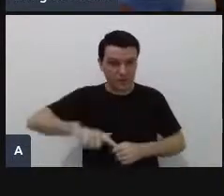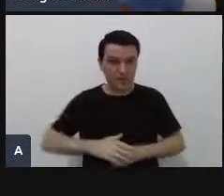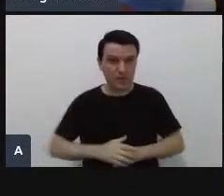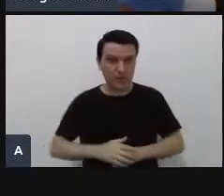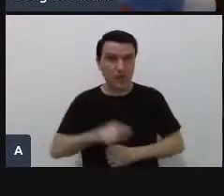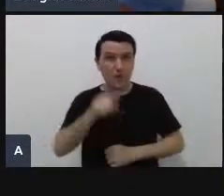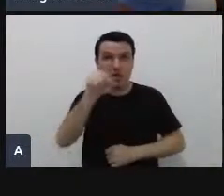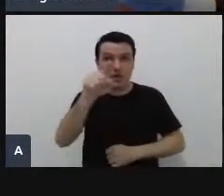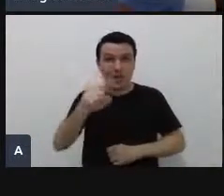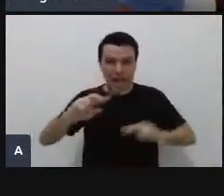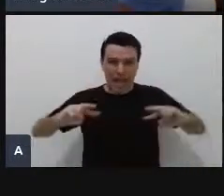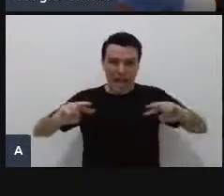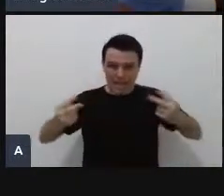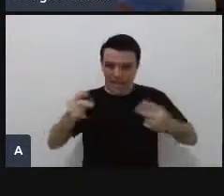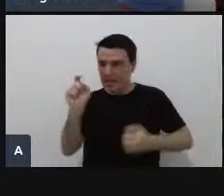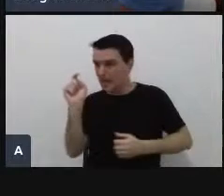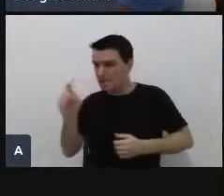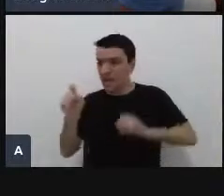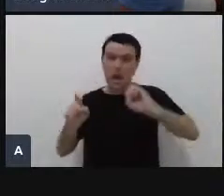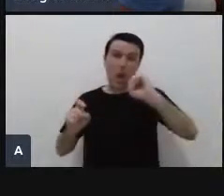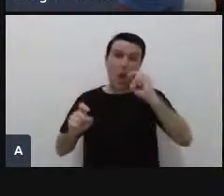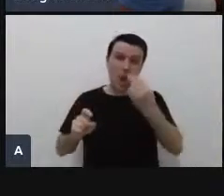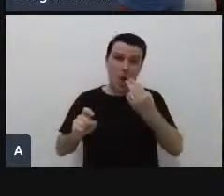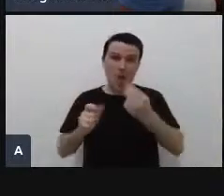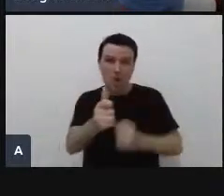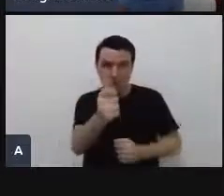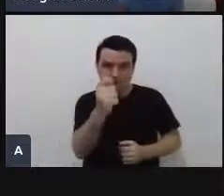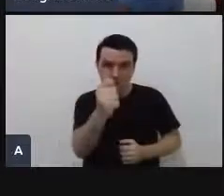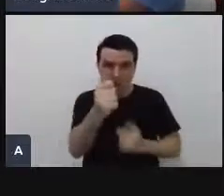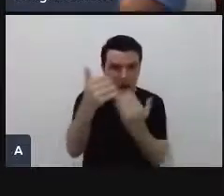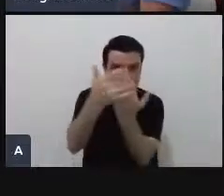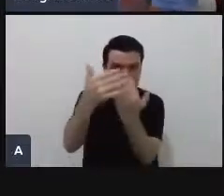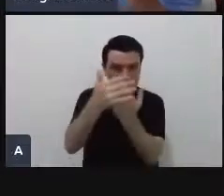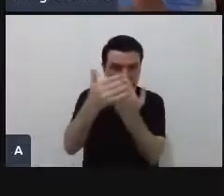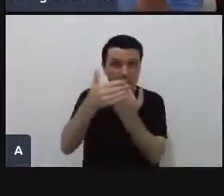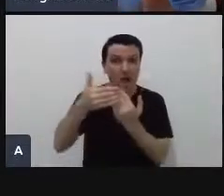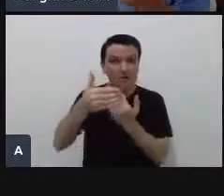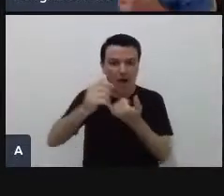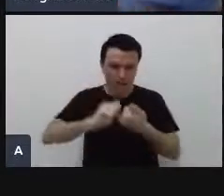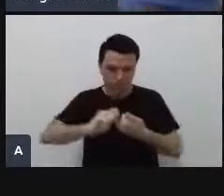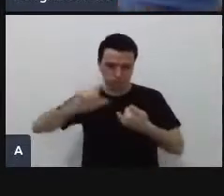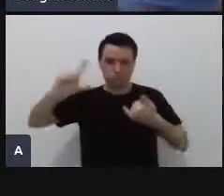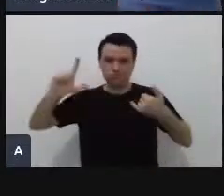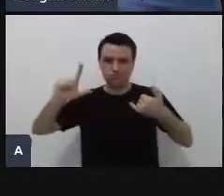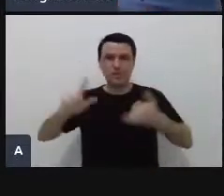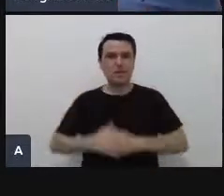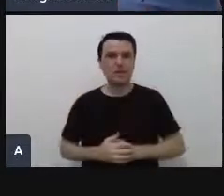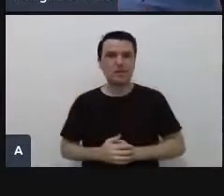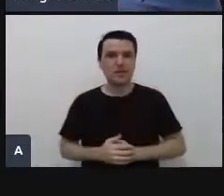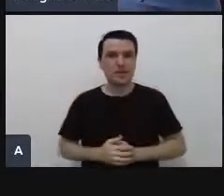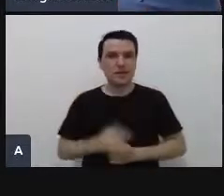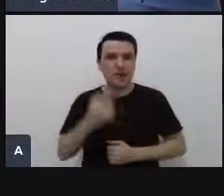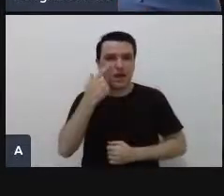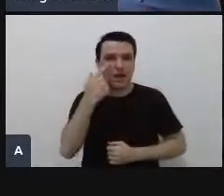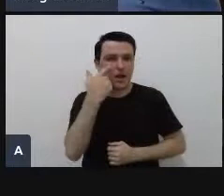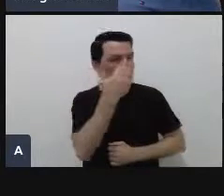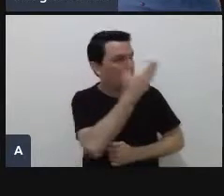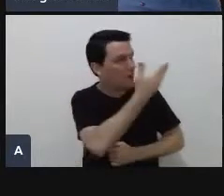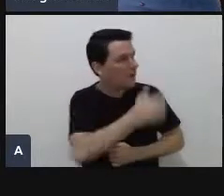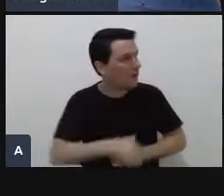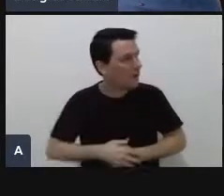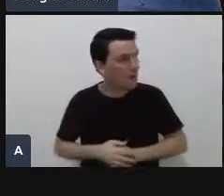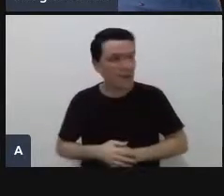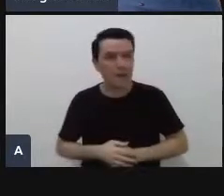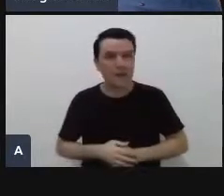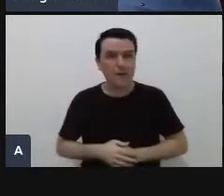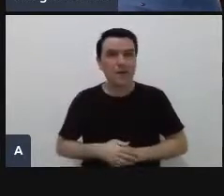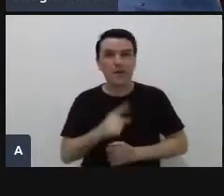vocês acessarem vocês vão lá naquele espaço type a question a gente está